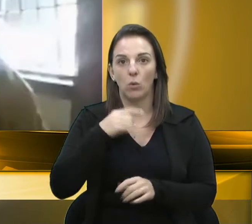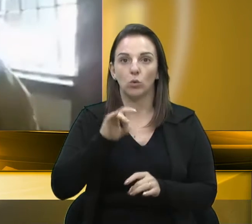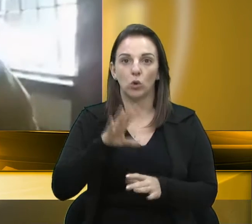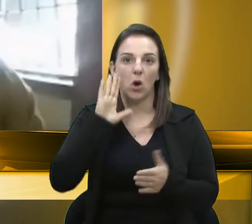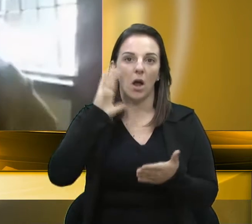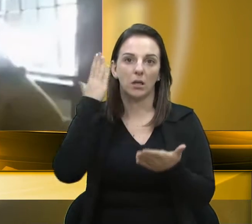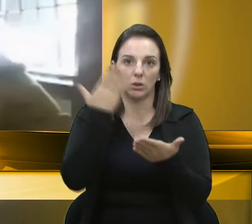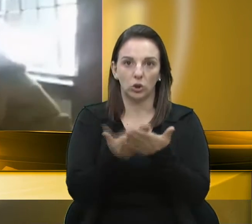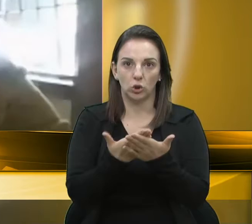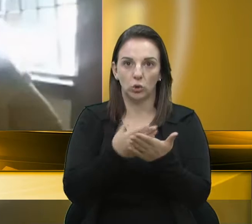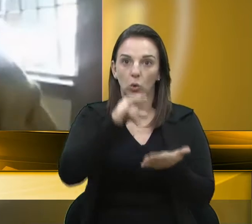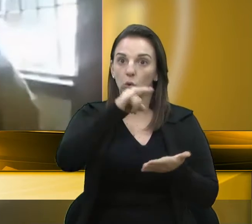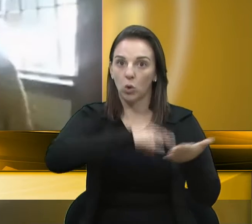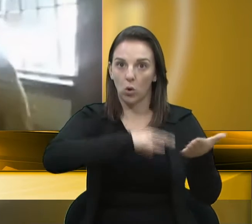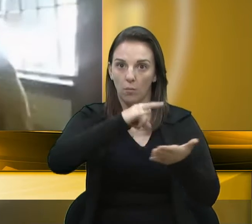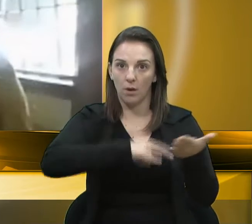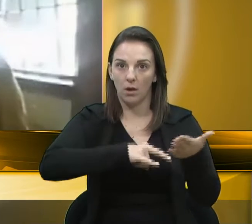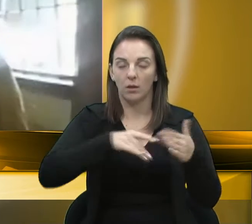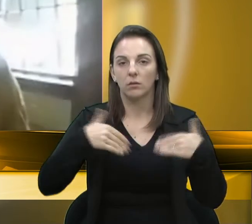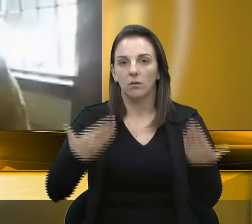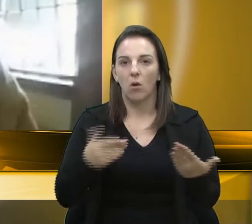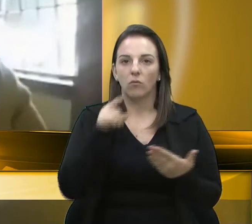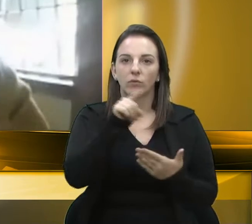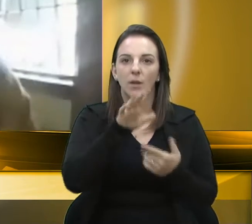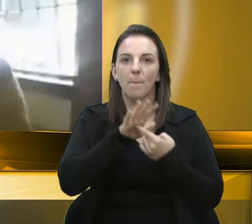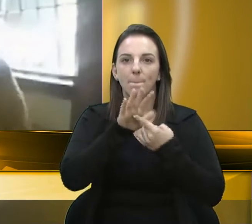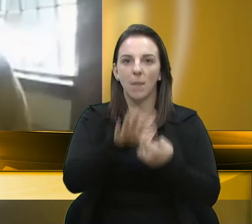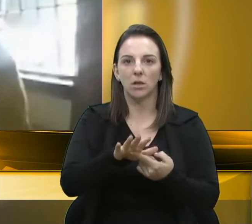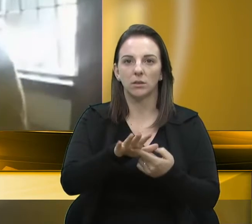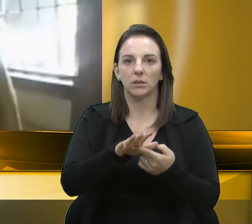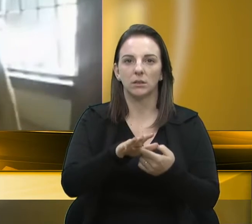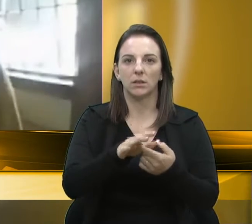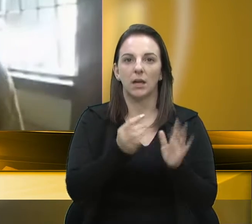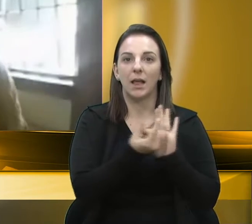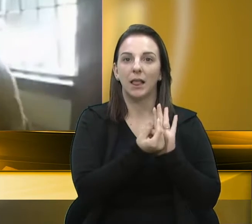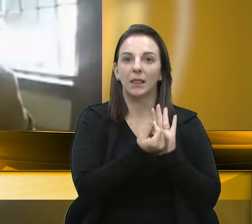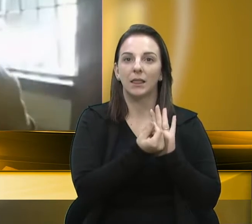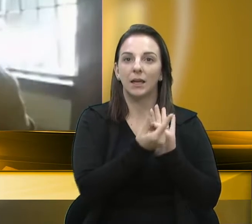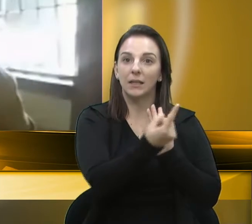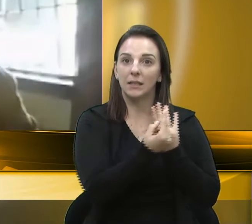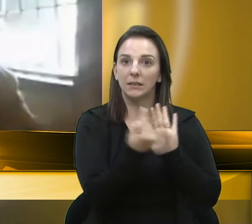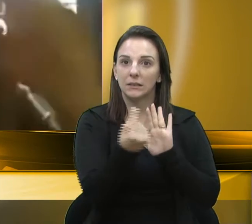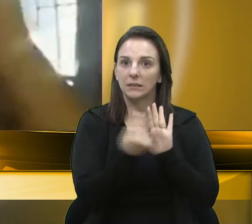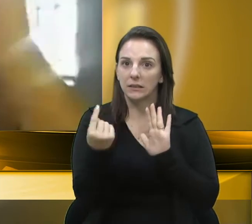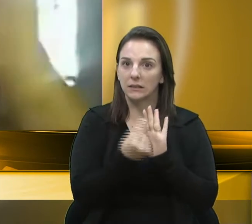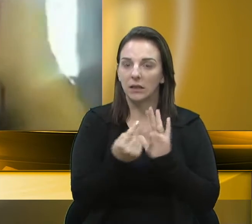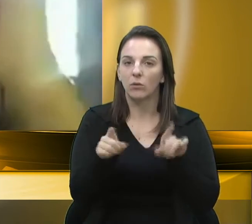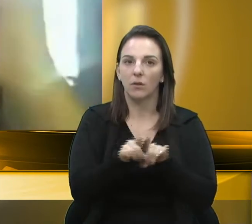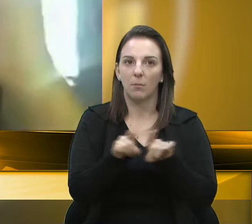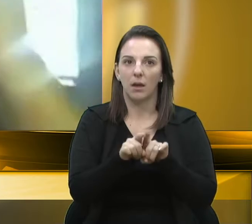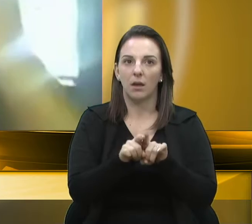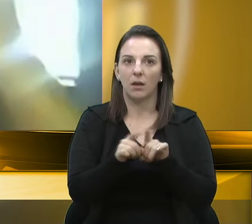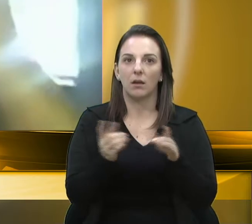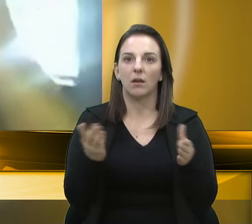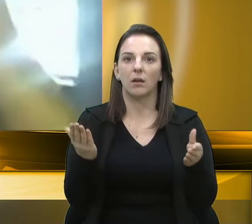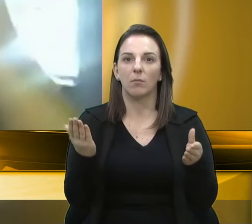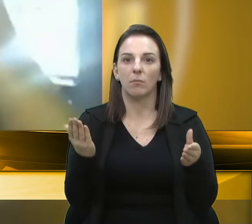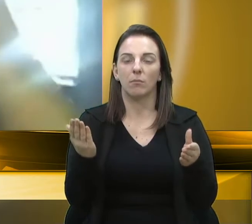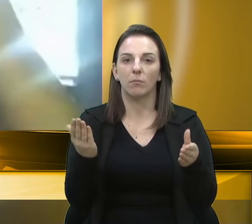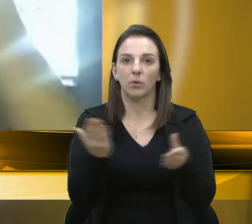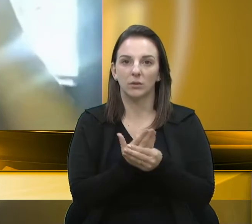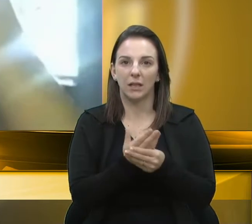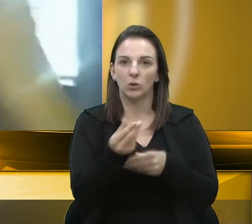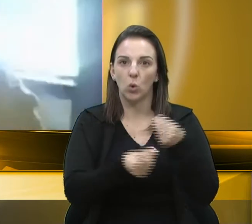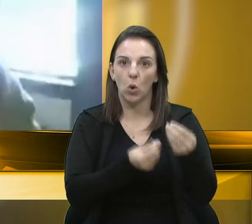as licitações, os processos de compra, porque, sinceramente, o governo Bolsonaro, esse sim, é campeão em fake news. E se a gente